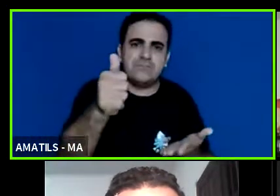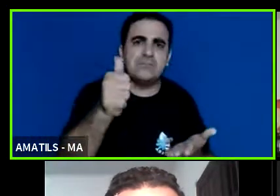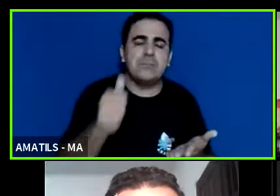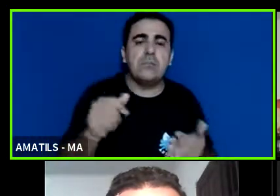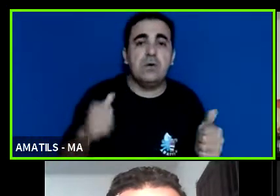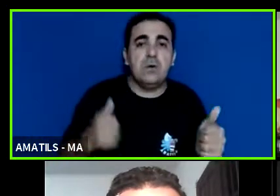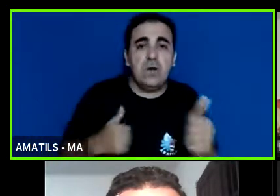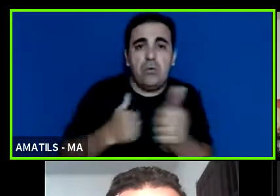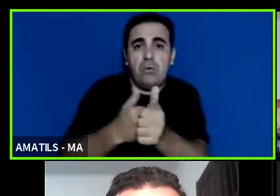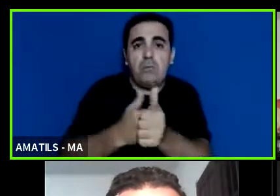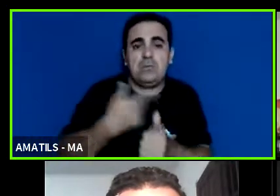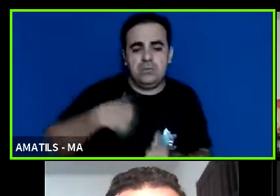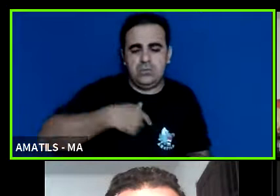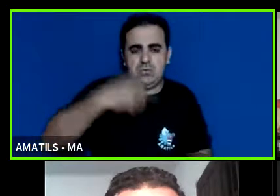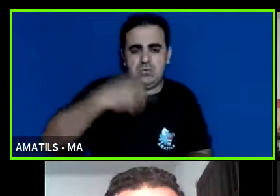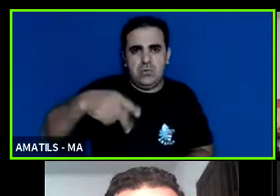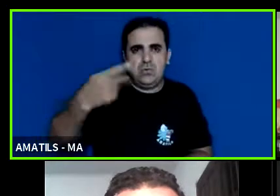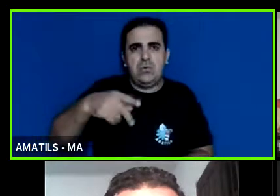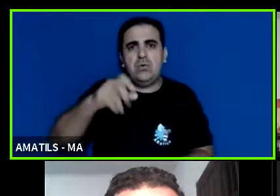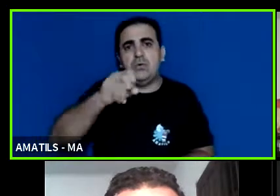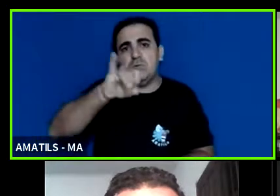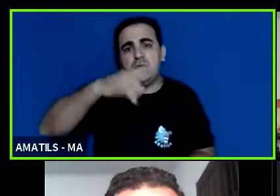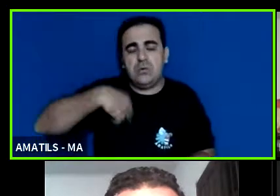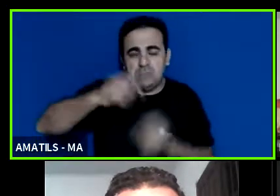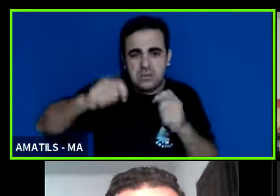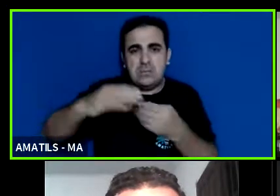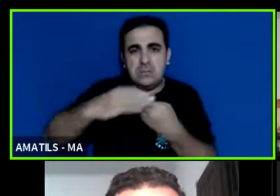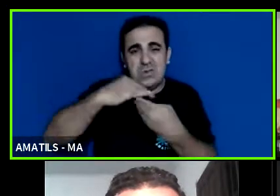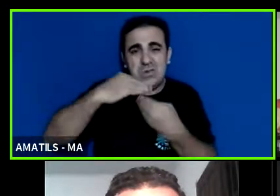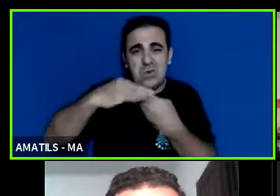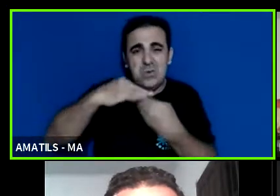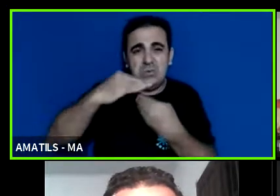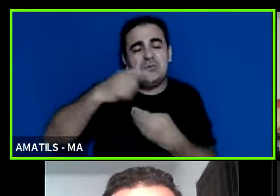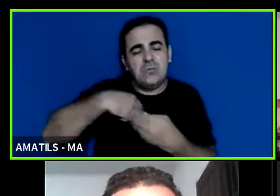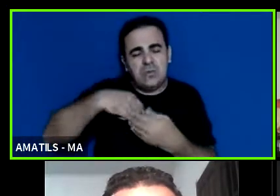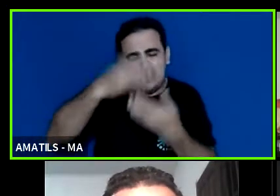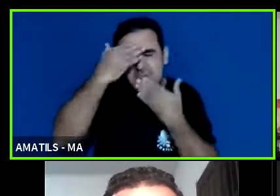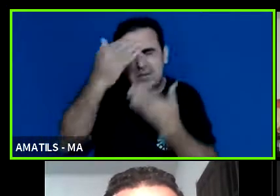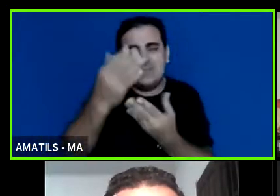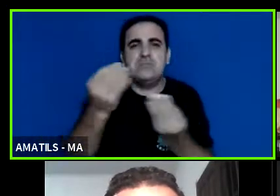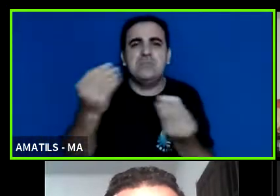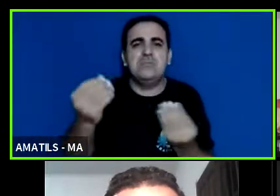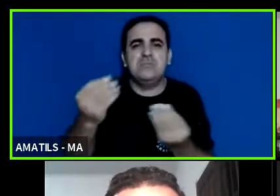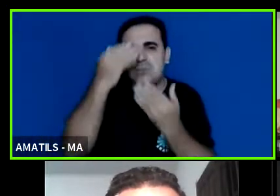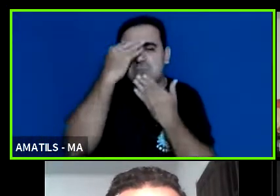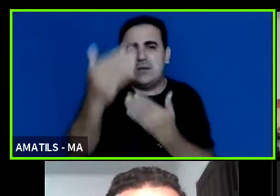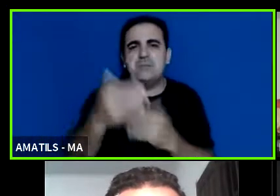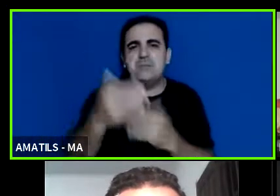com a gente quando a precisar de uma orientação a gente agradeceria bastante obrigado